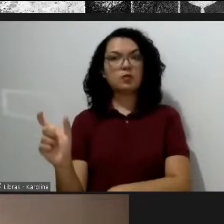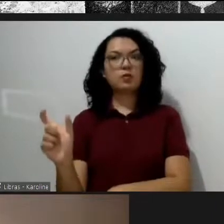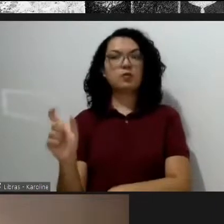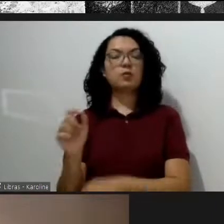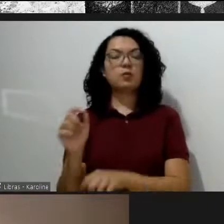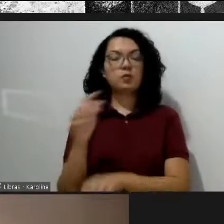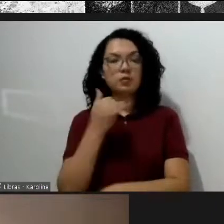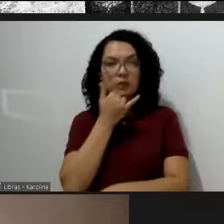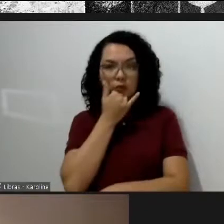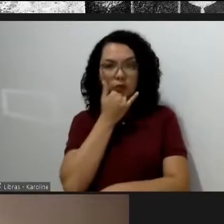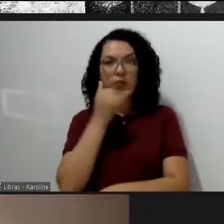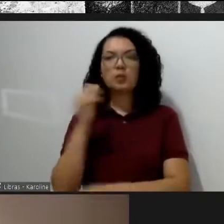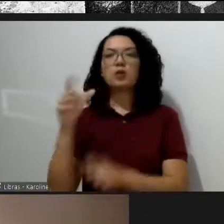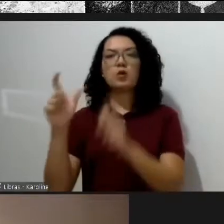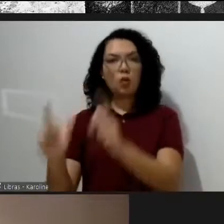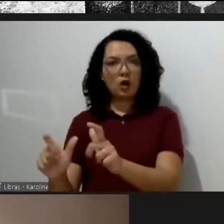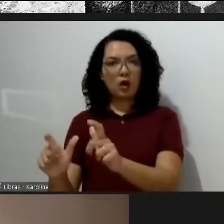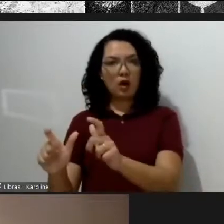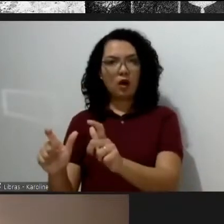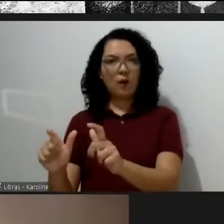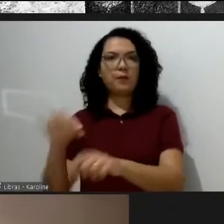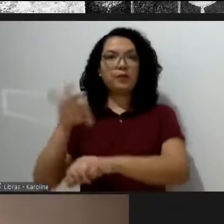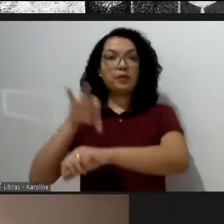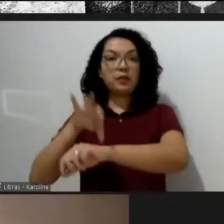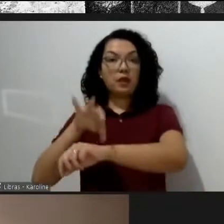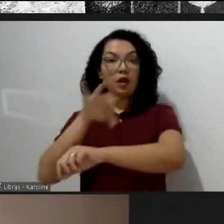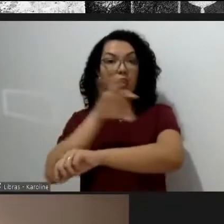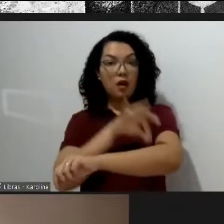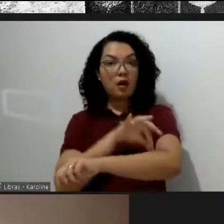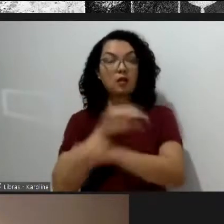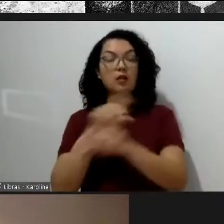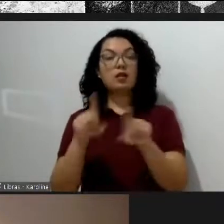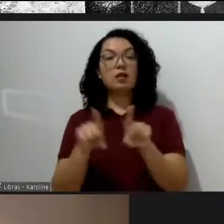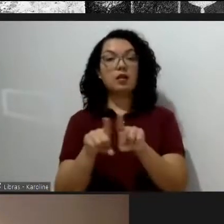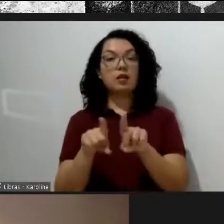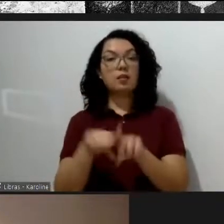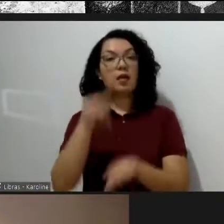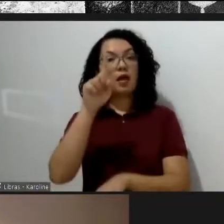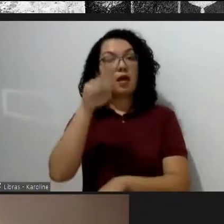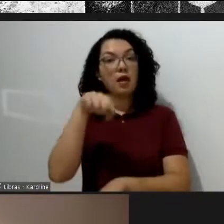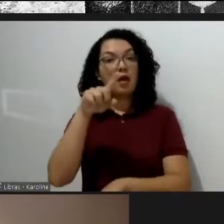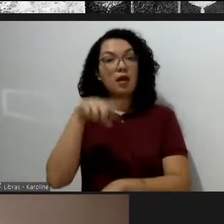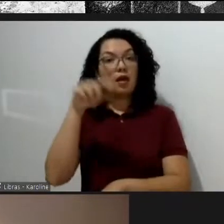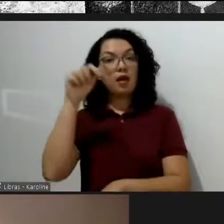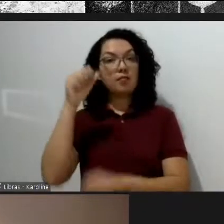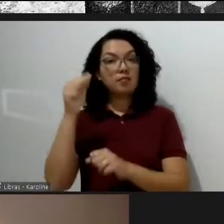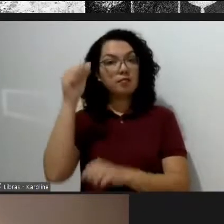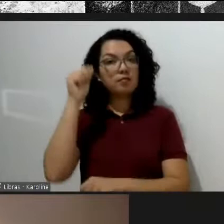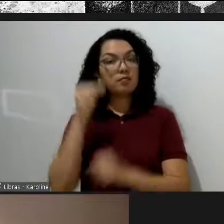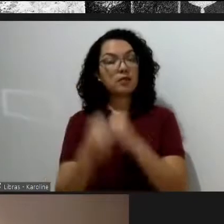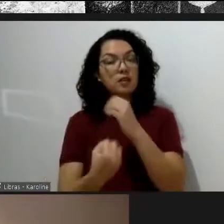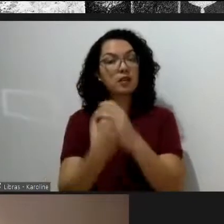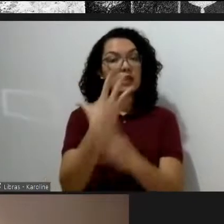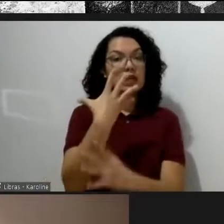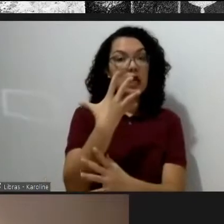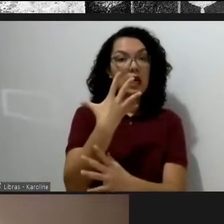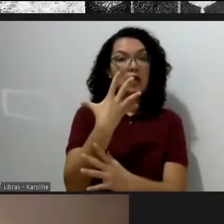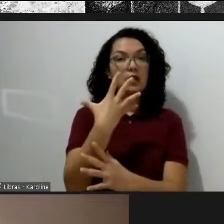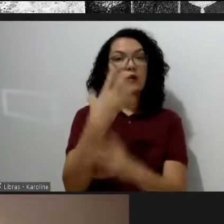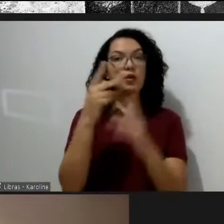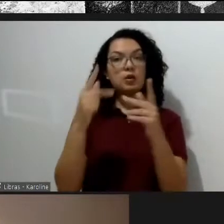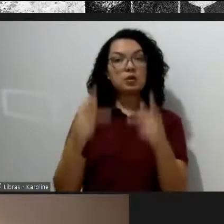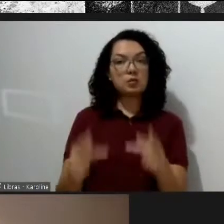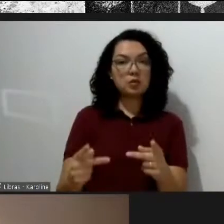Junto ao arquiteto, é também autora do projeto de restauração e renovação de La Casona de